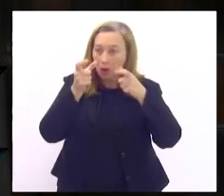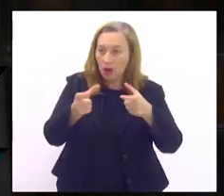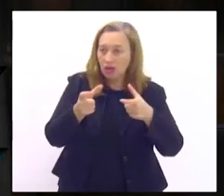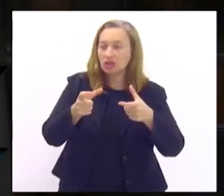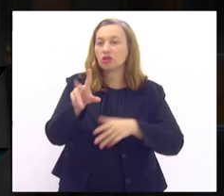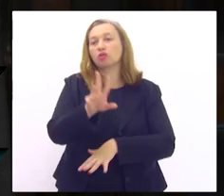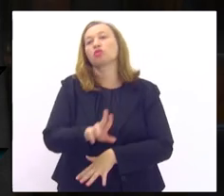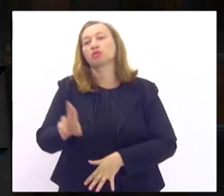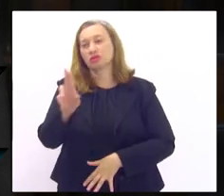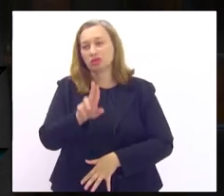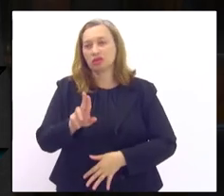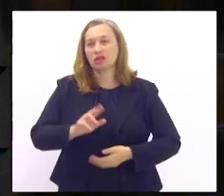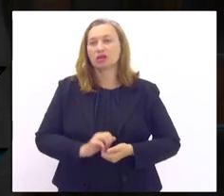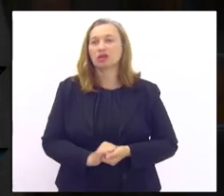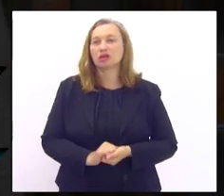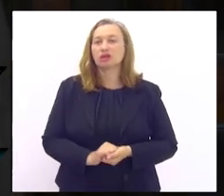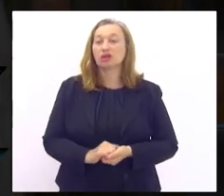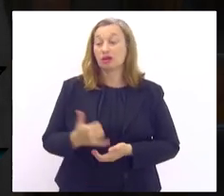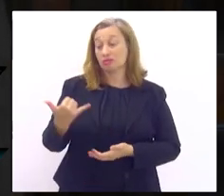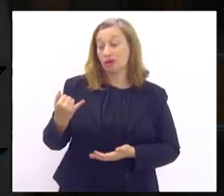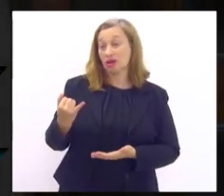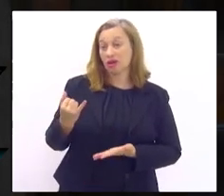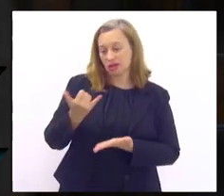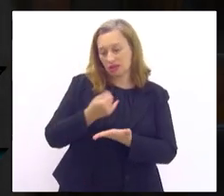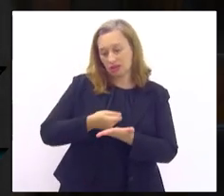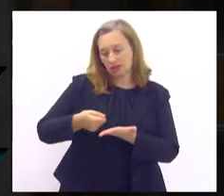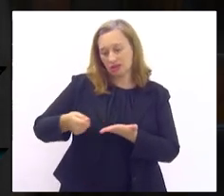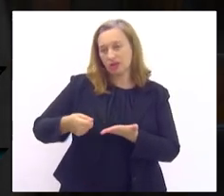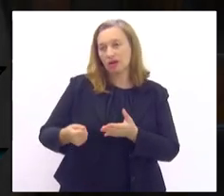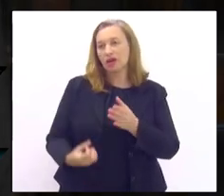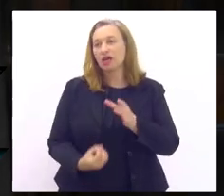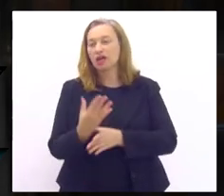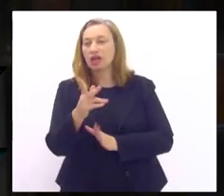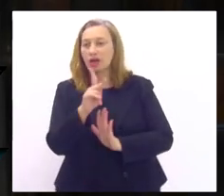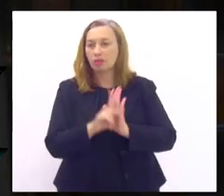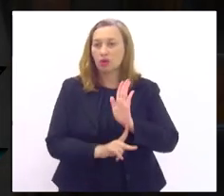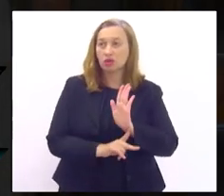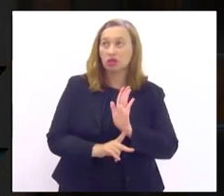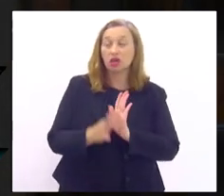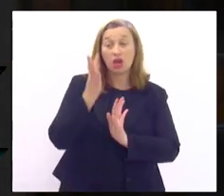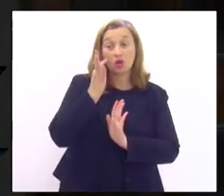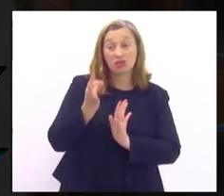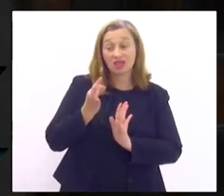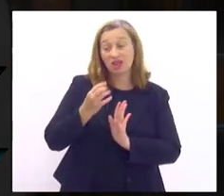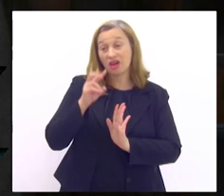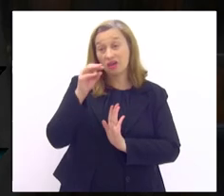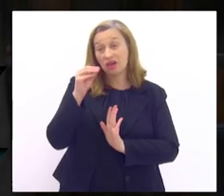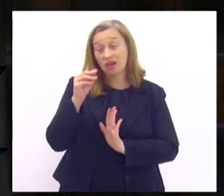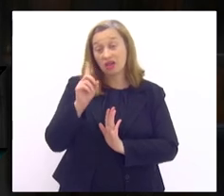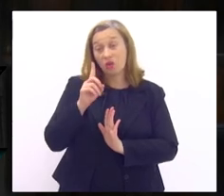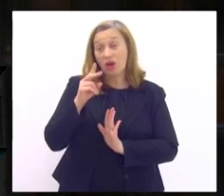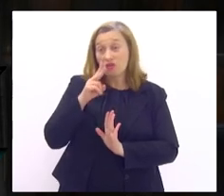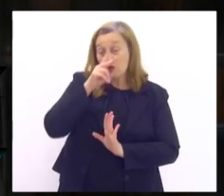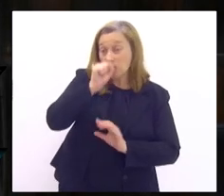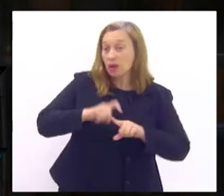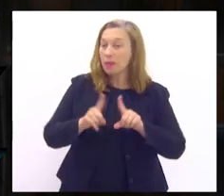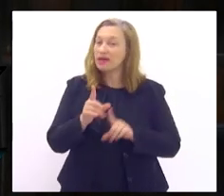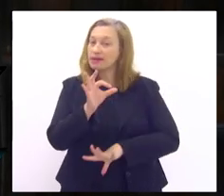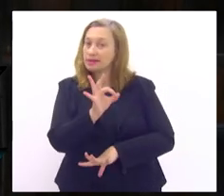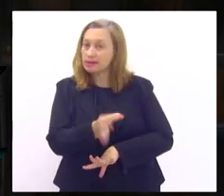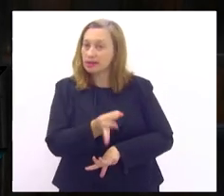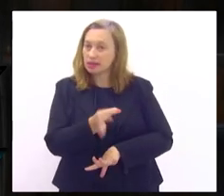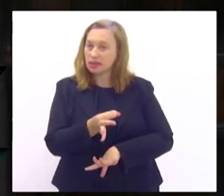usar a minha caneta para alguma coisa eu sei que não é tão forte assim mas pode ter certeza que de